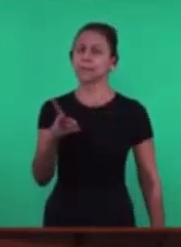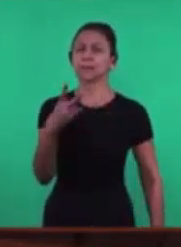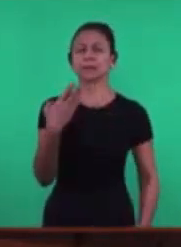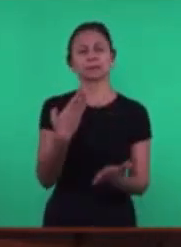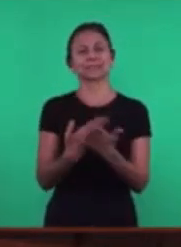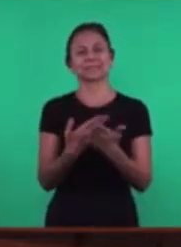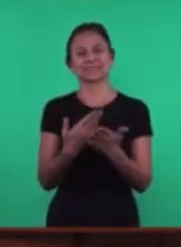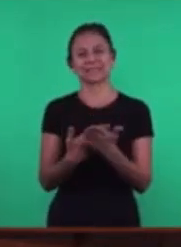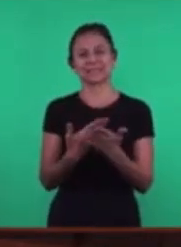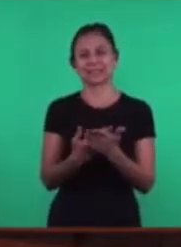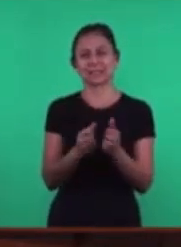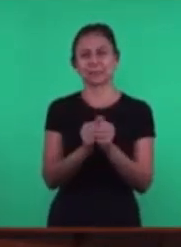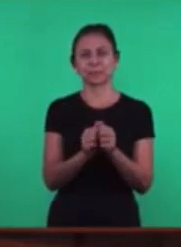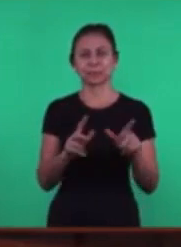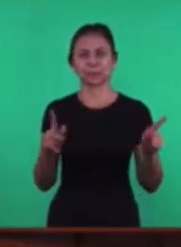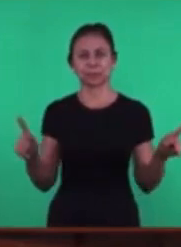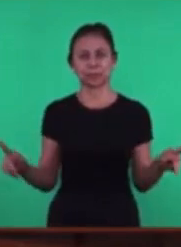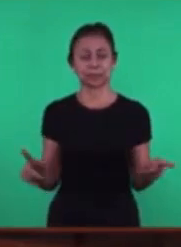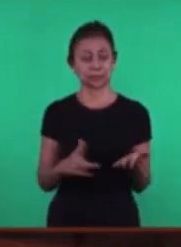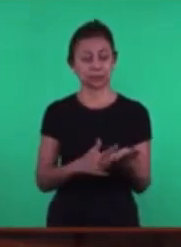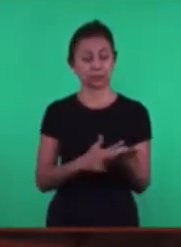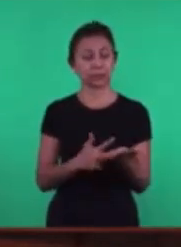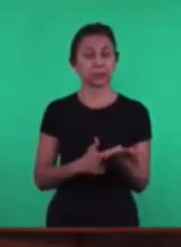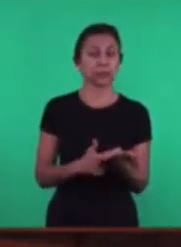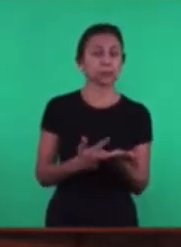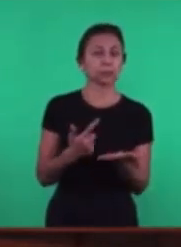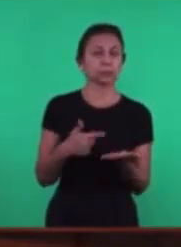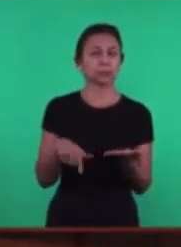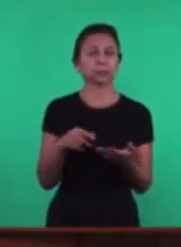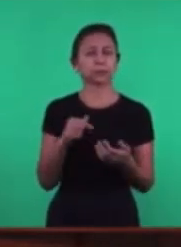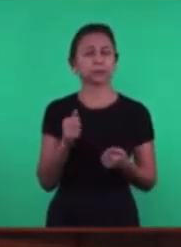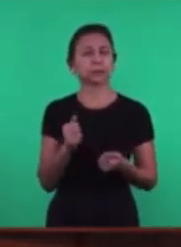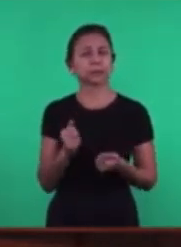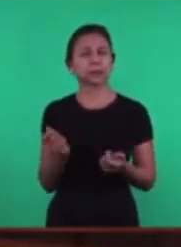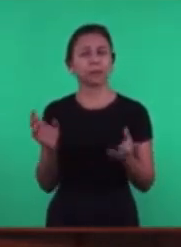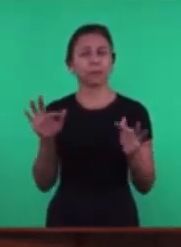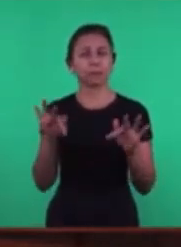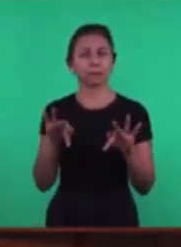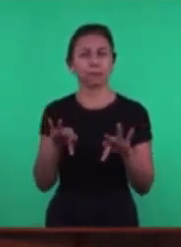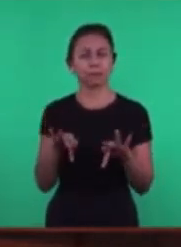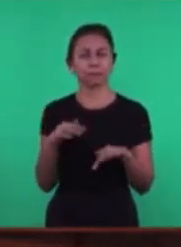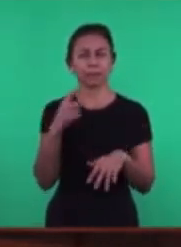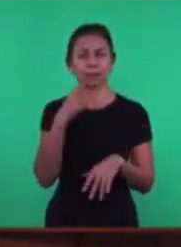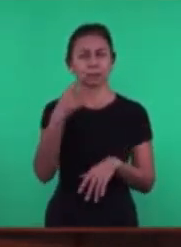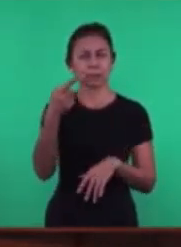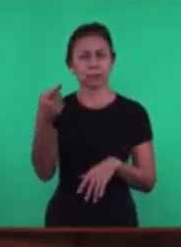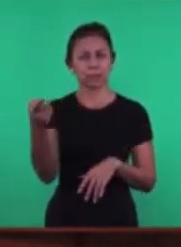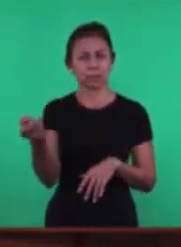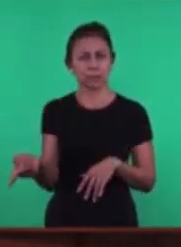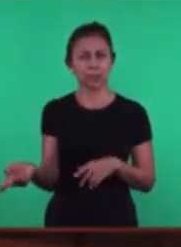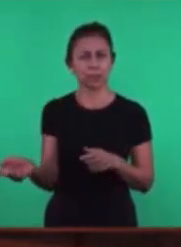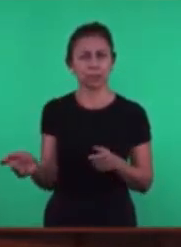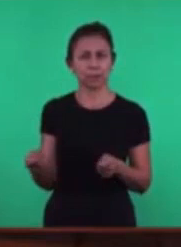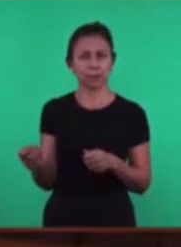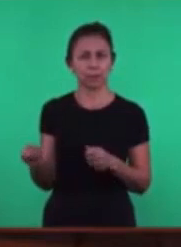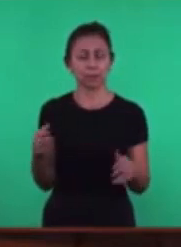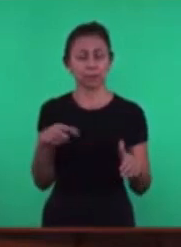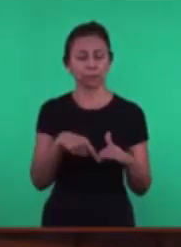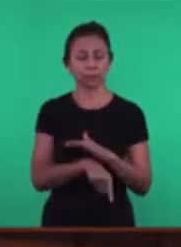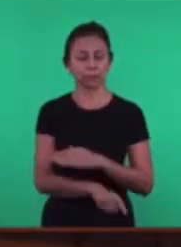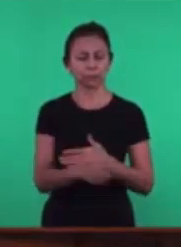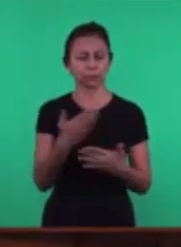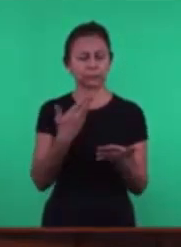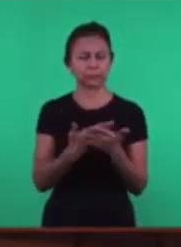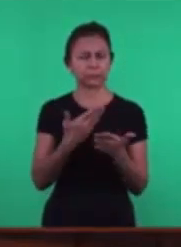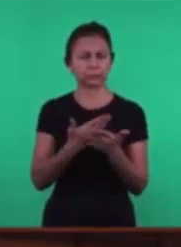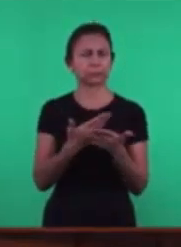estudo sobre o livro de Apocalipse No qual nós estamos a cada fim de semana Nos aprofundando, penetrando